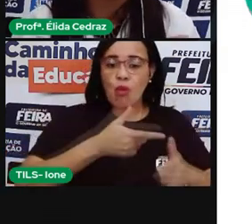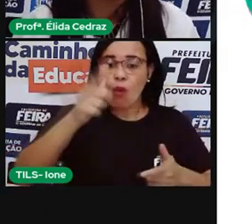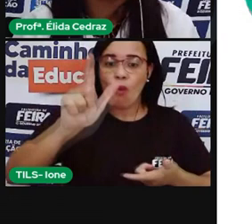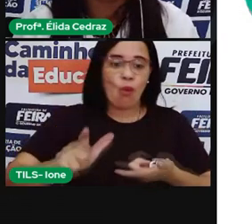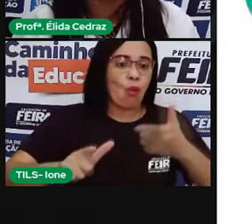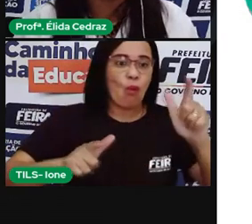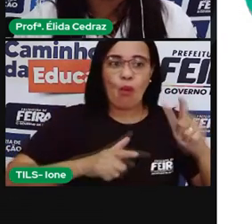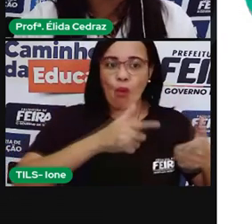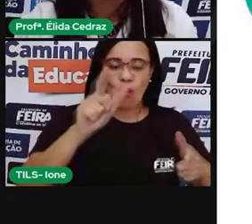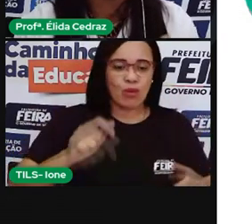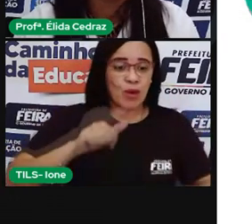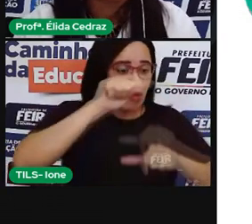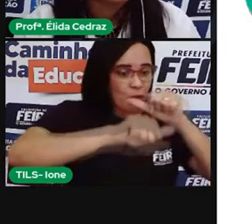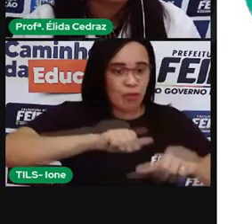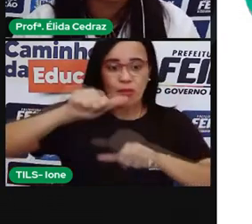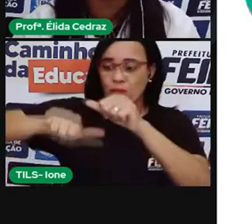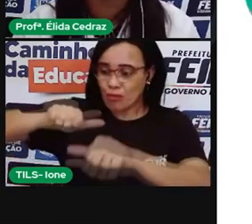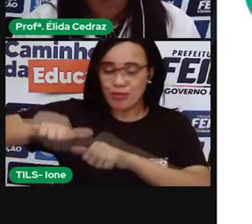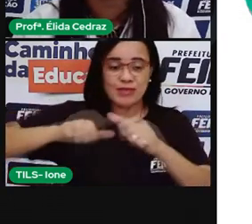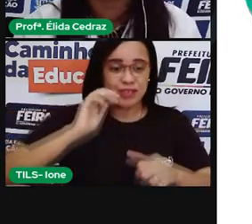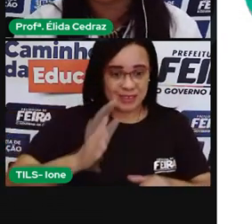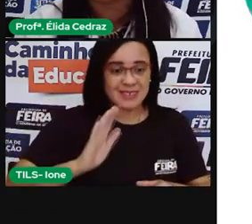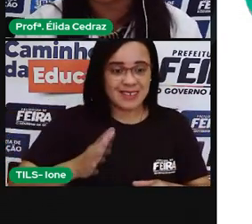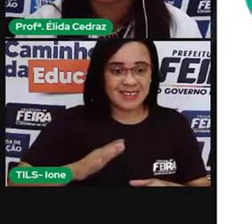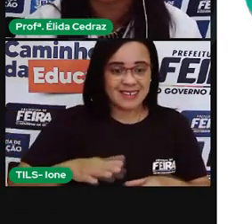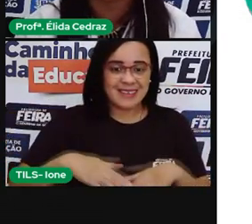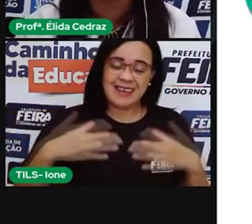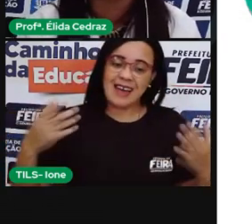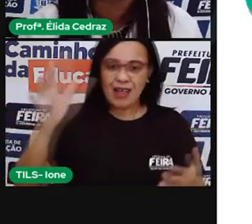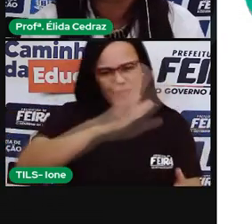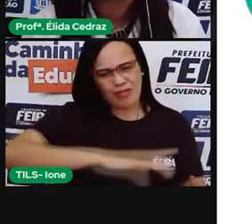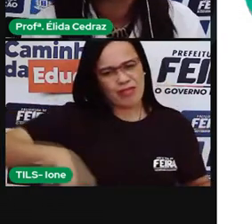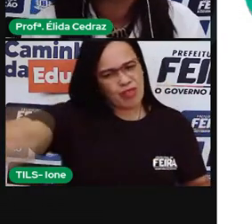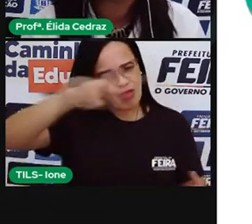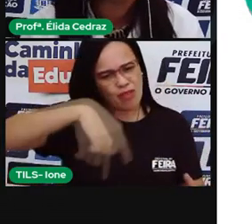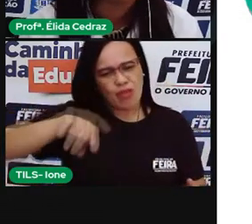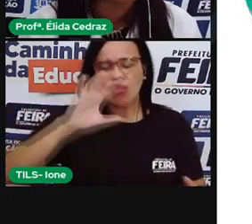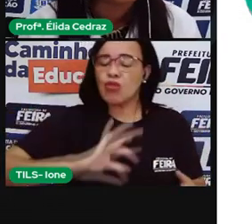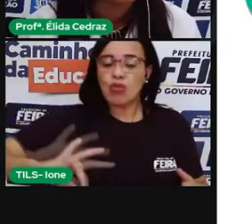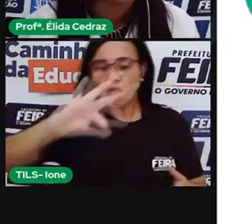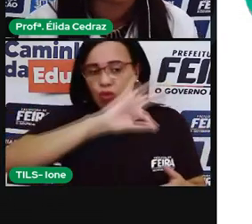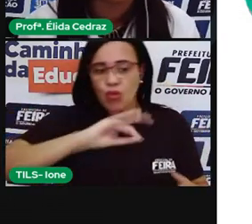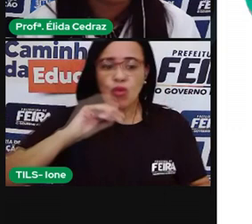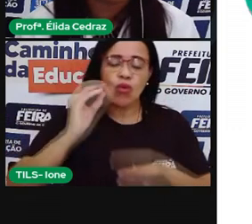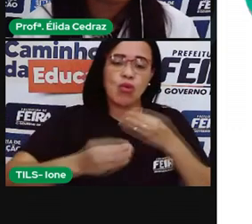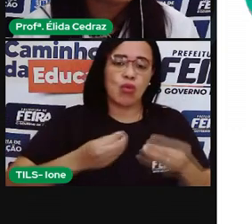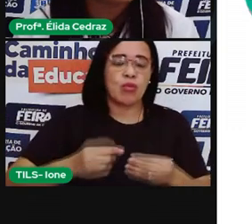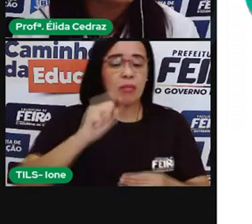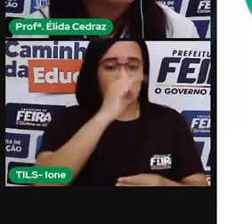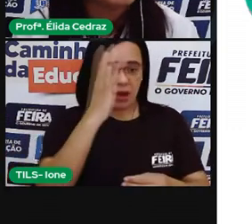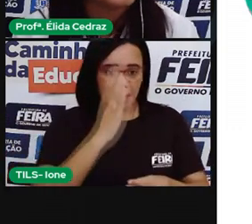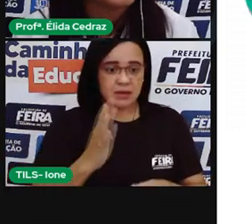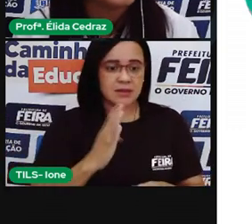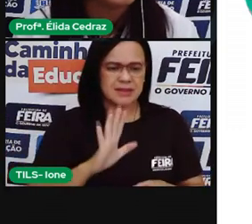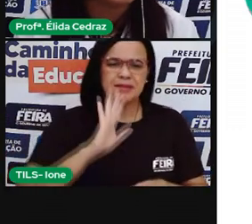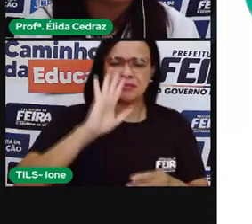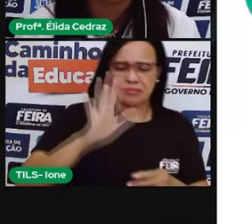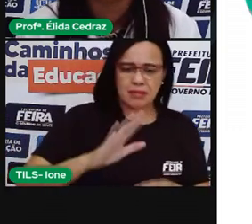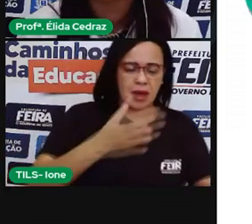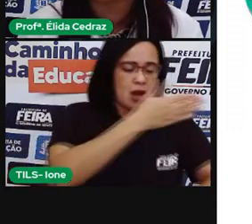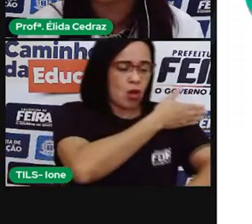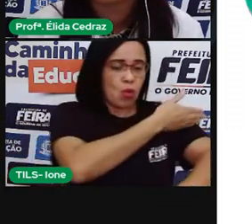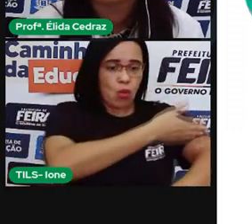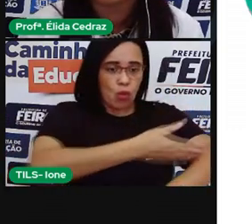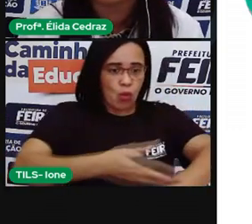Nós temos costumes, tradições, o jeito de falar, o jeito de vestir,